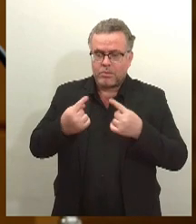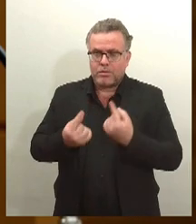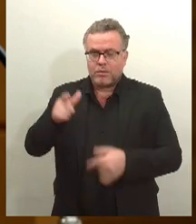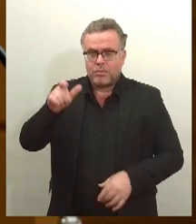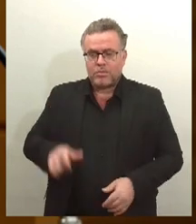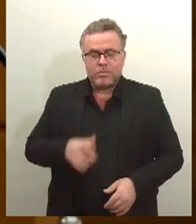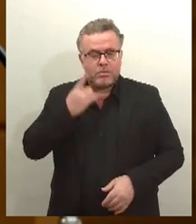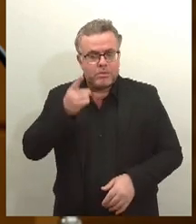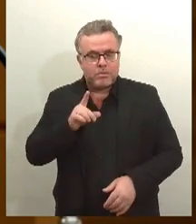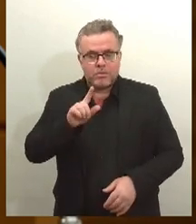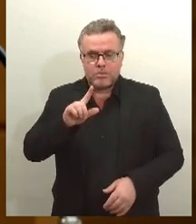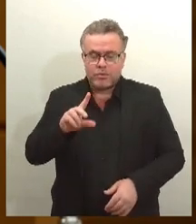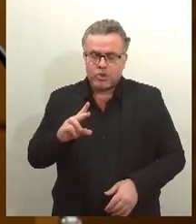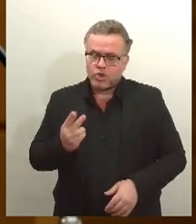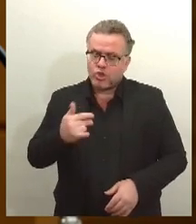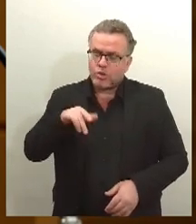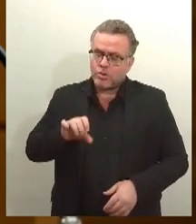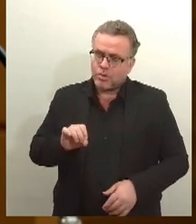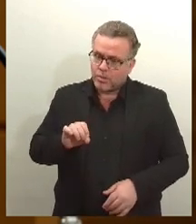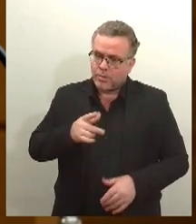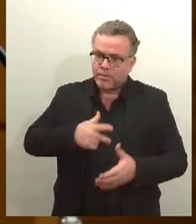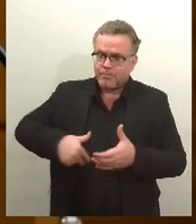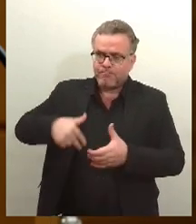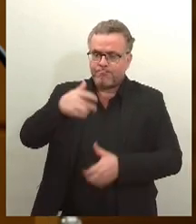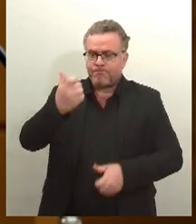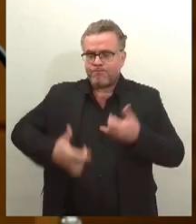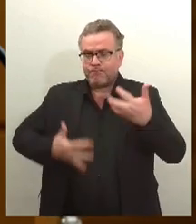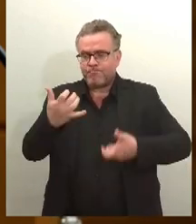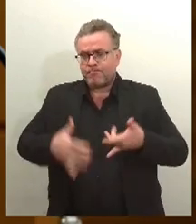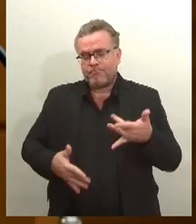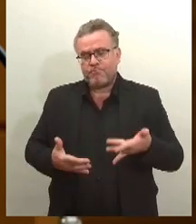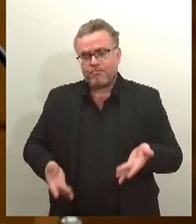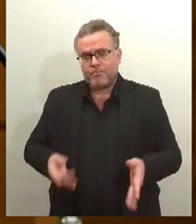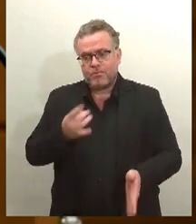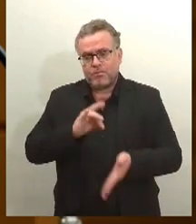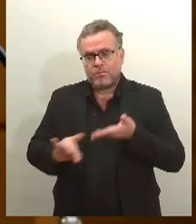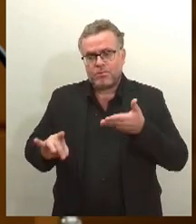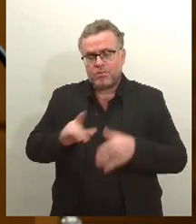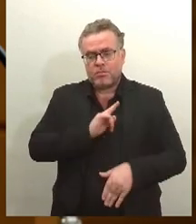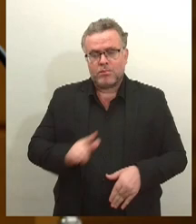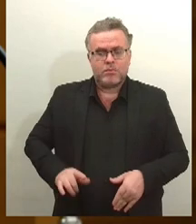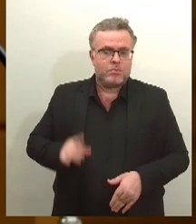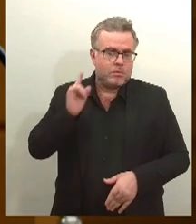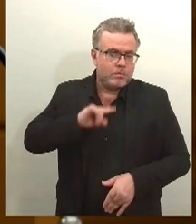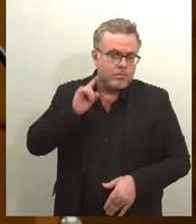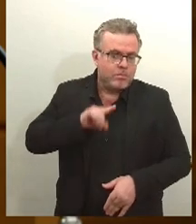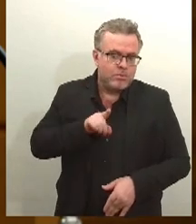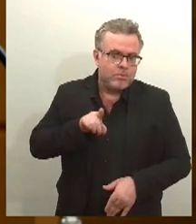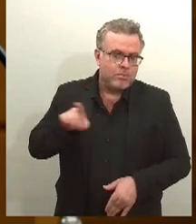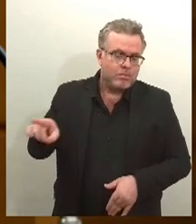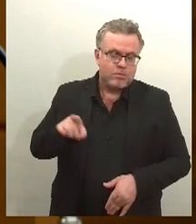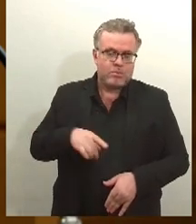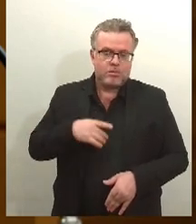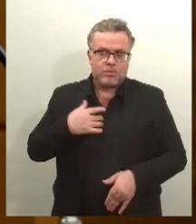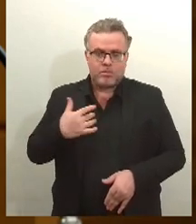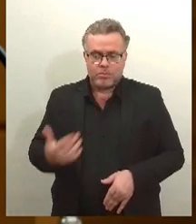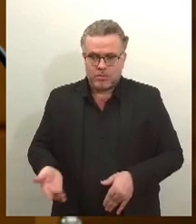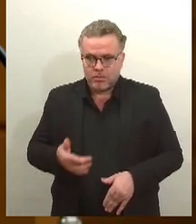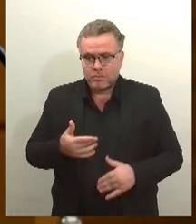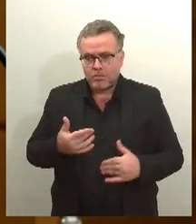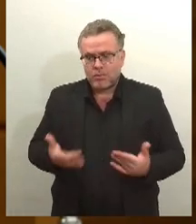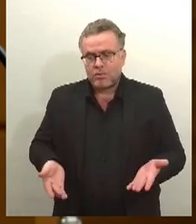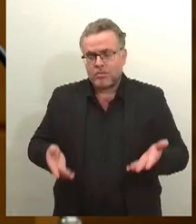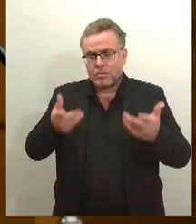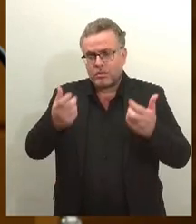do Correio subiu à tribuna para repudiar as falas do governador de Minas Gerais, Romeu Zema. O parlamentar disse ser